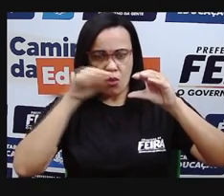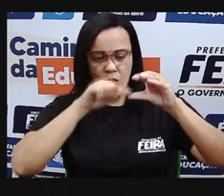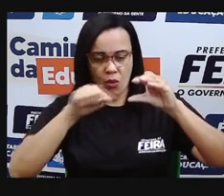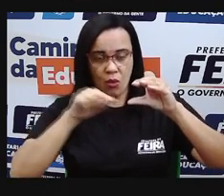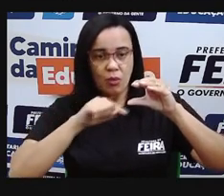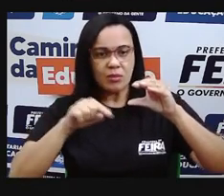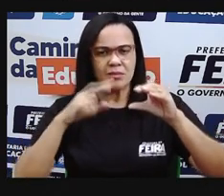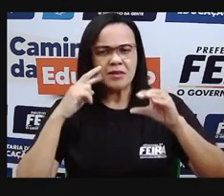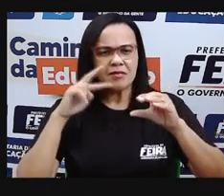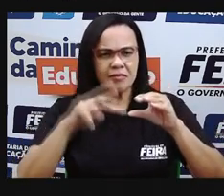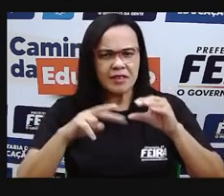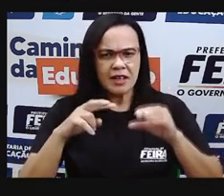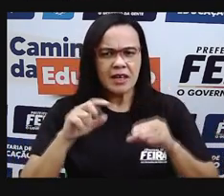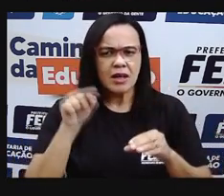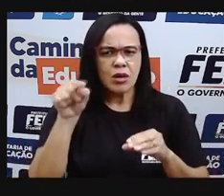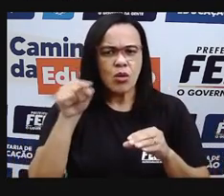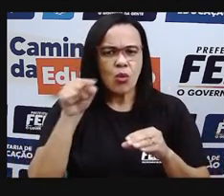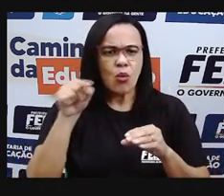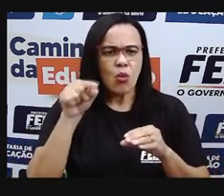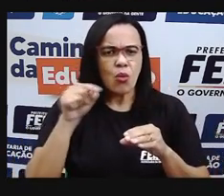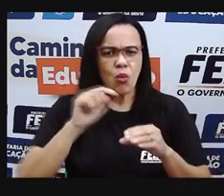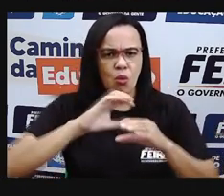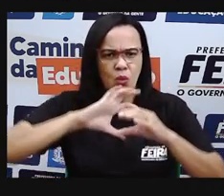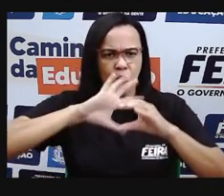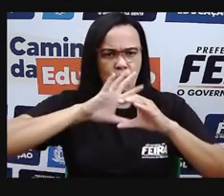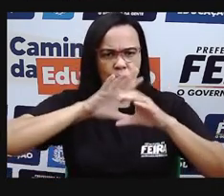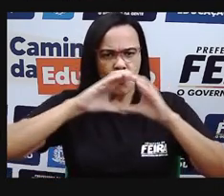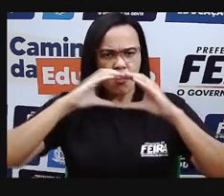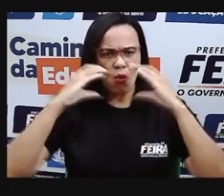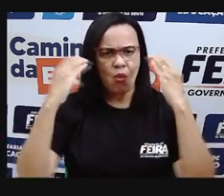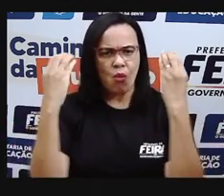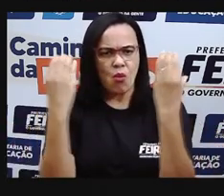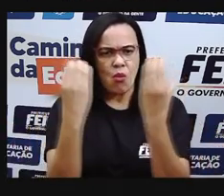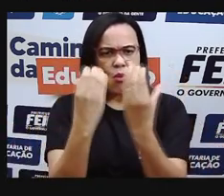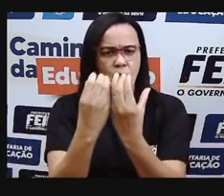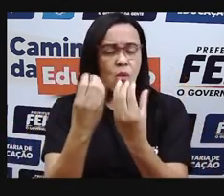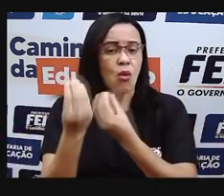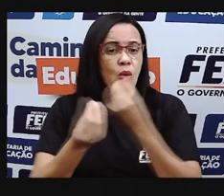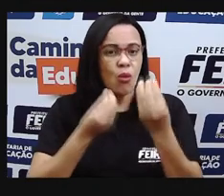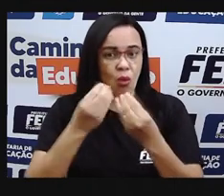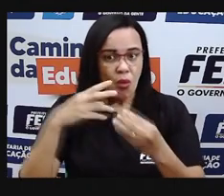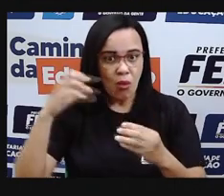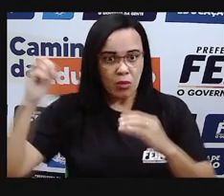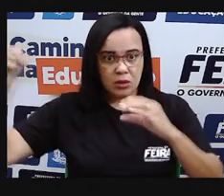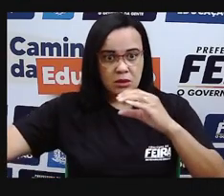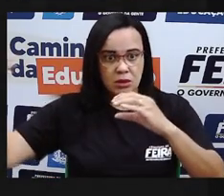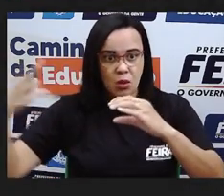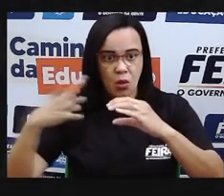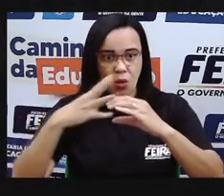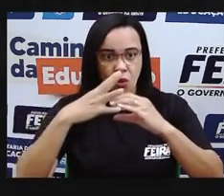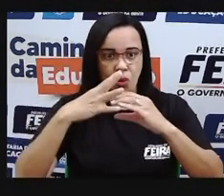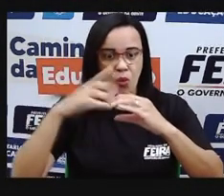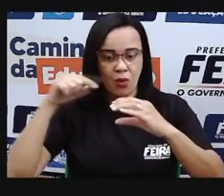de ozônio. Nós vamos ver um pouquinho mais das características de cada uma dessas camadas agora.